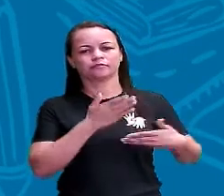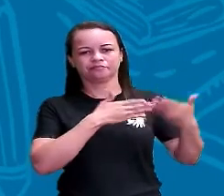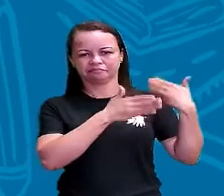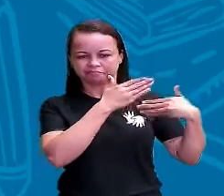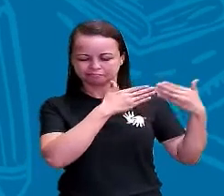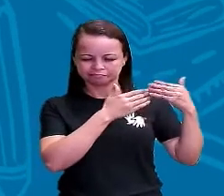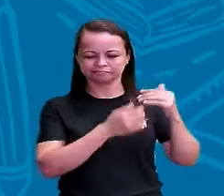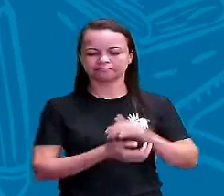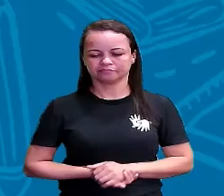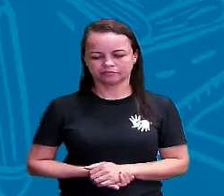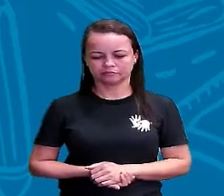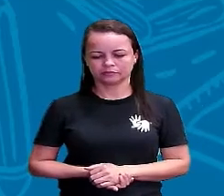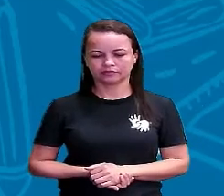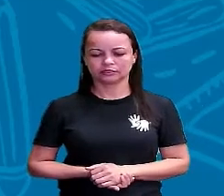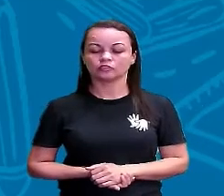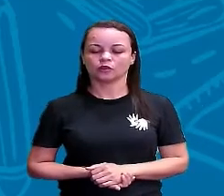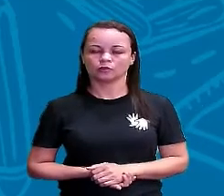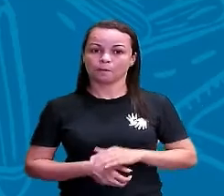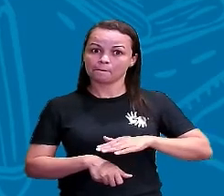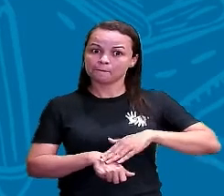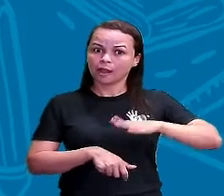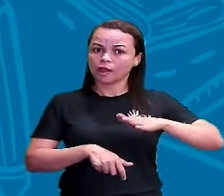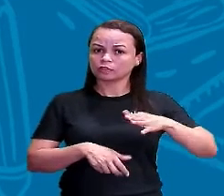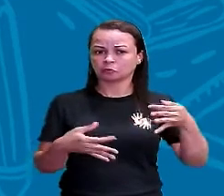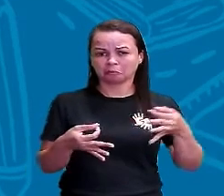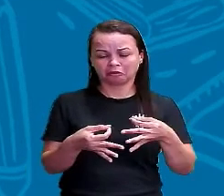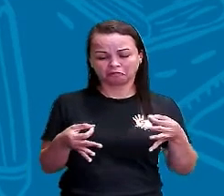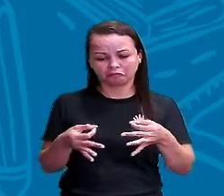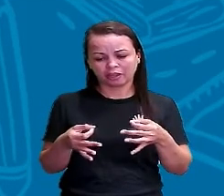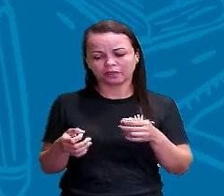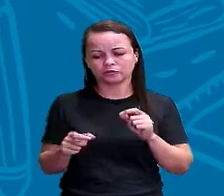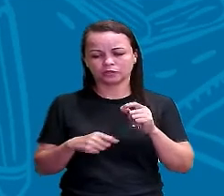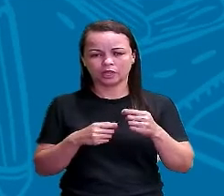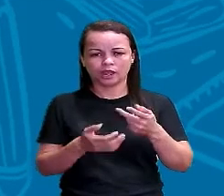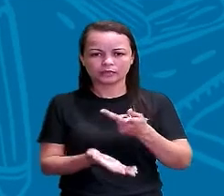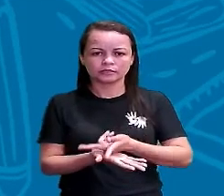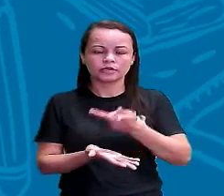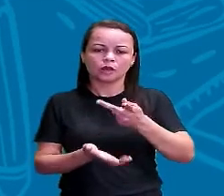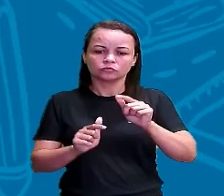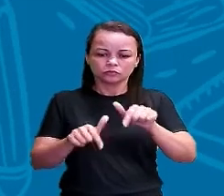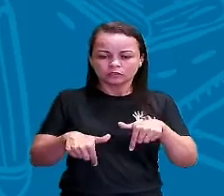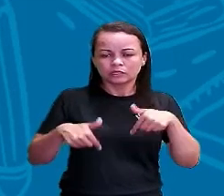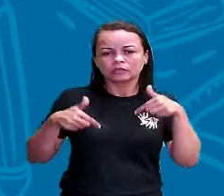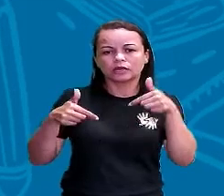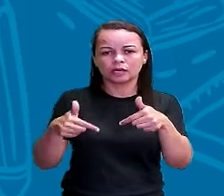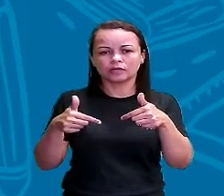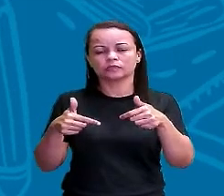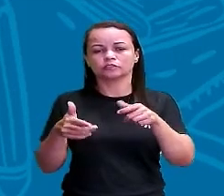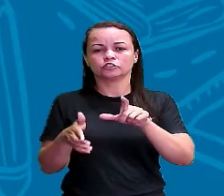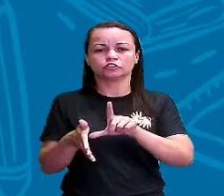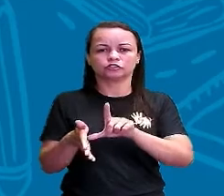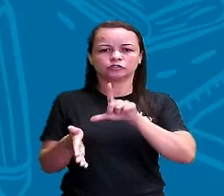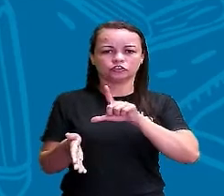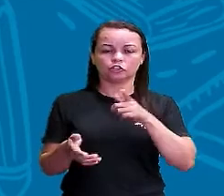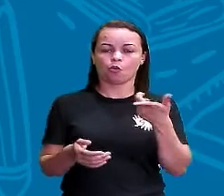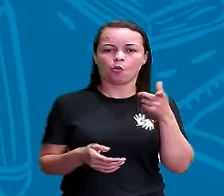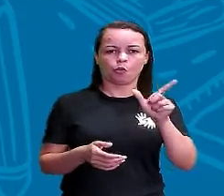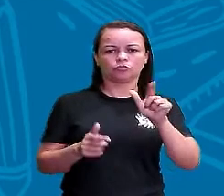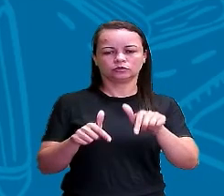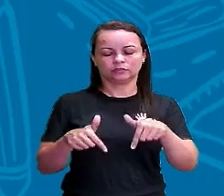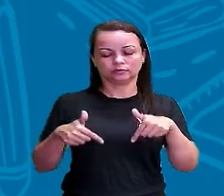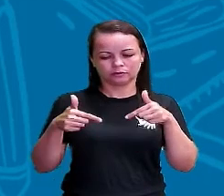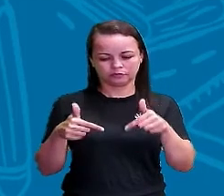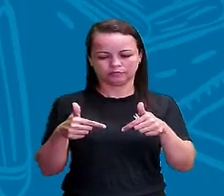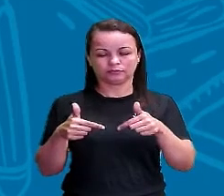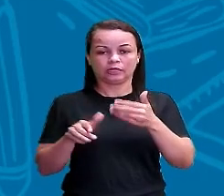Já o pretérito mais que perfeito é uma ação que já ocorria antes de outra ação no passado. Portanto, é uma